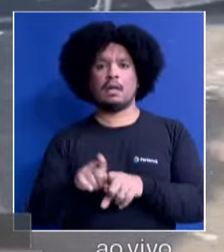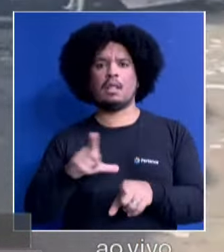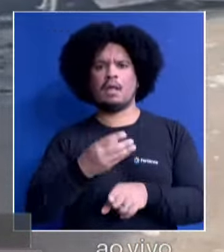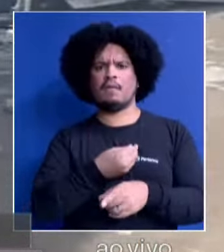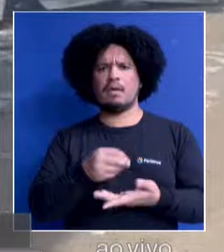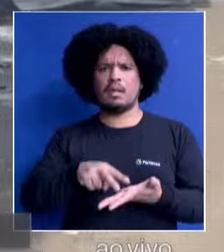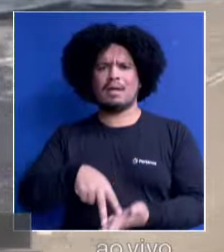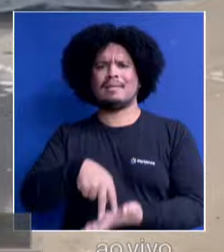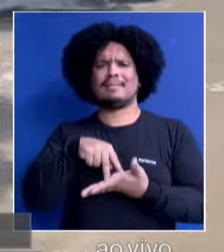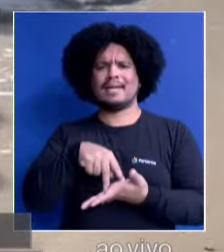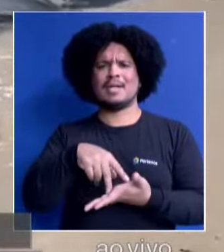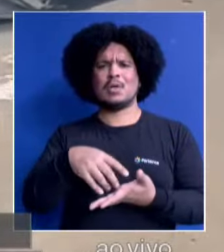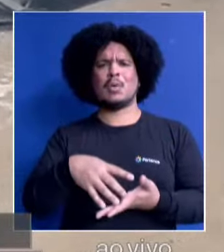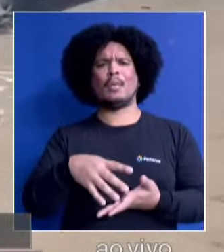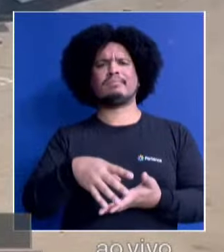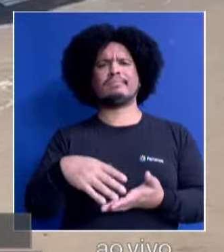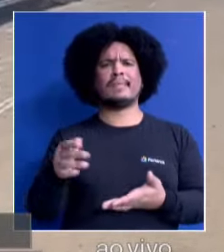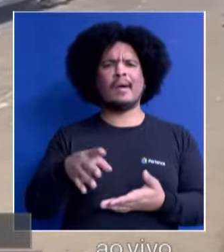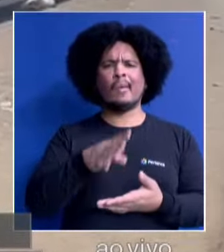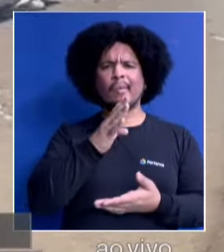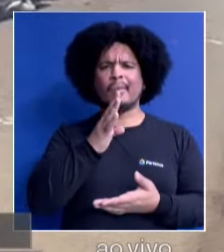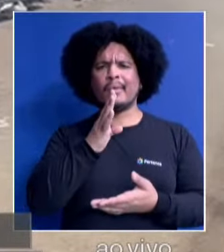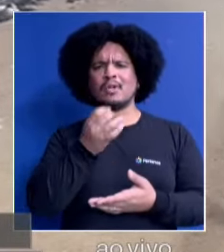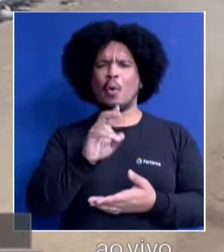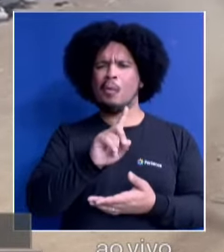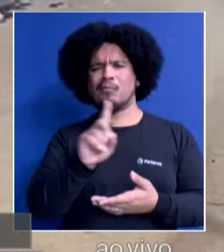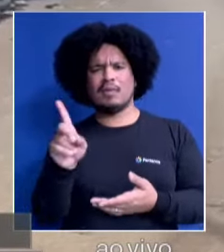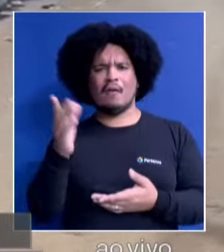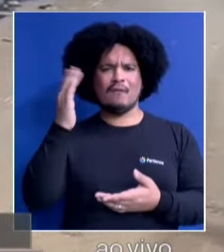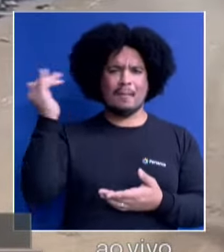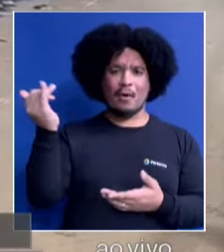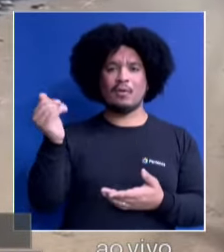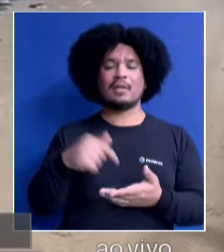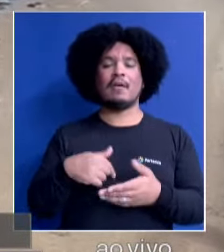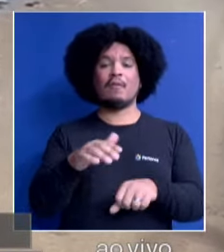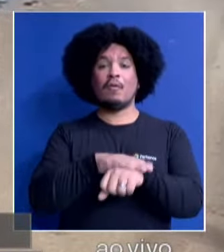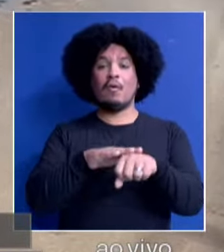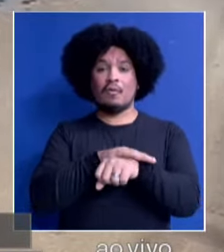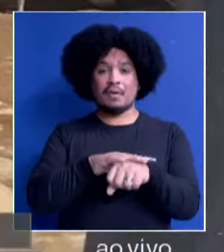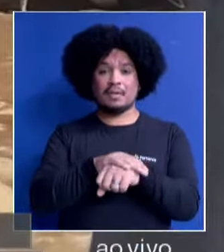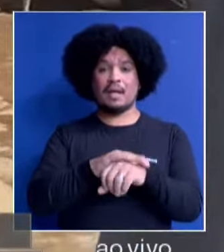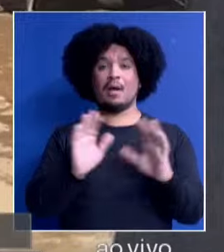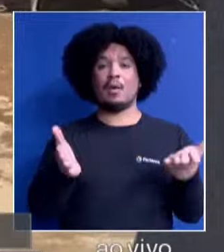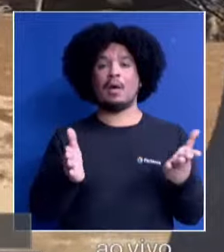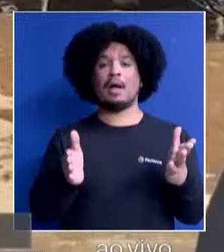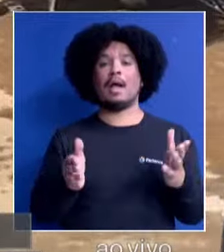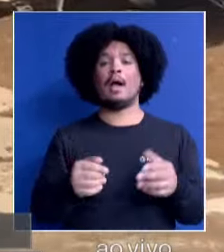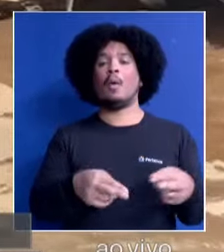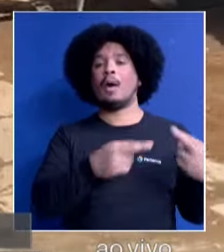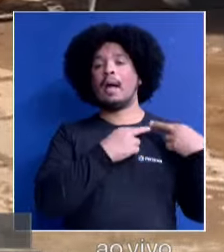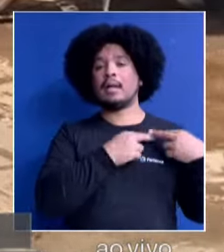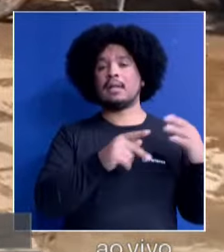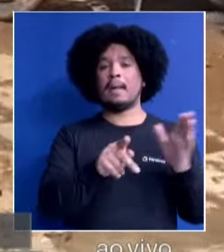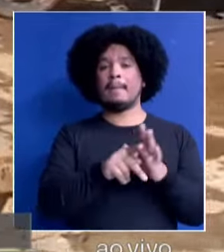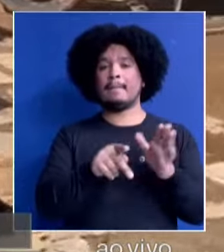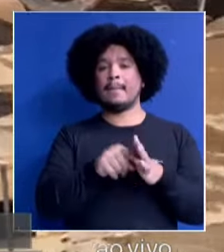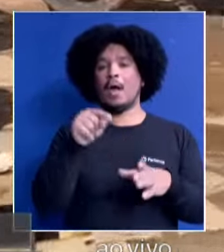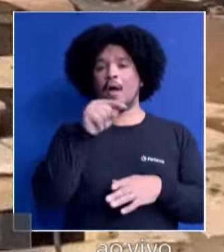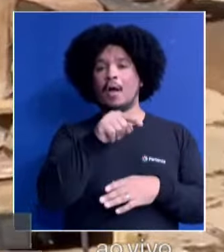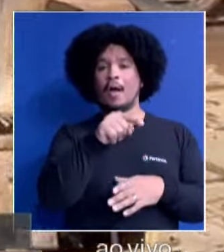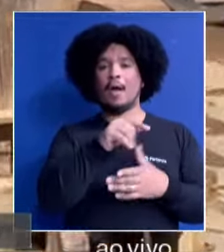hoje, conhecidos, nem são conhecidos assim. Eu vou conversar agora com a proprietária dessa